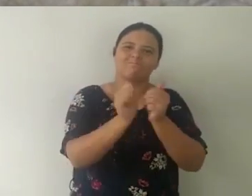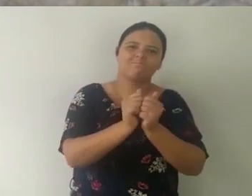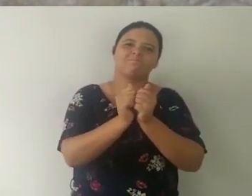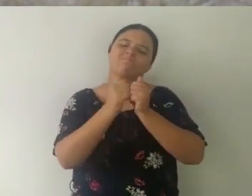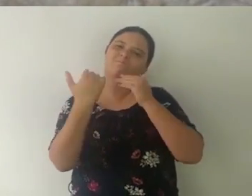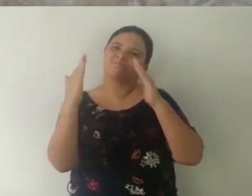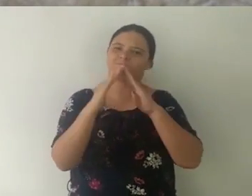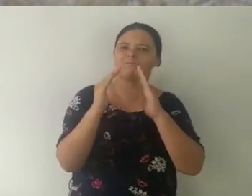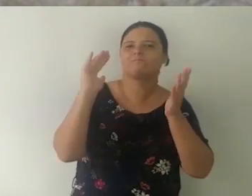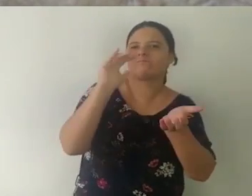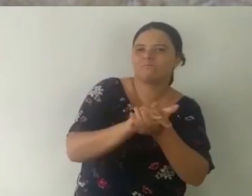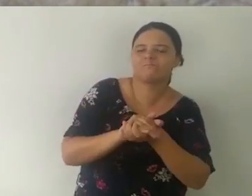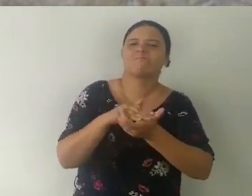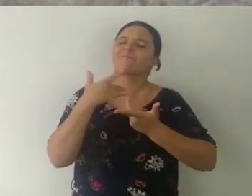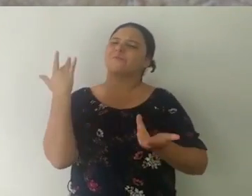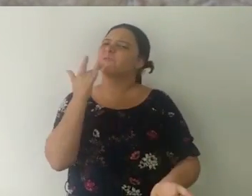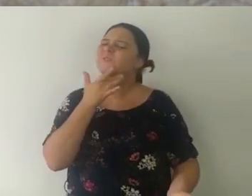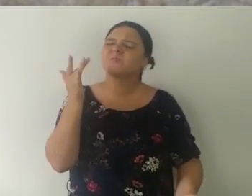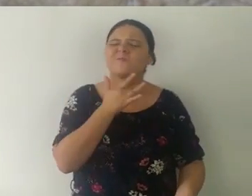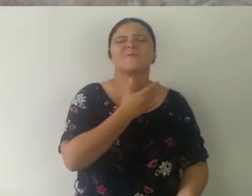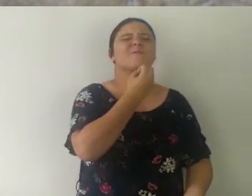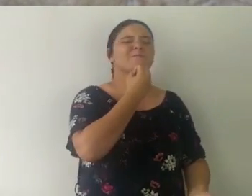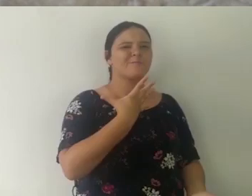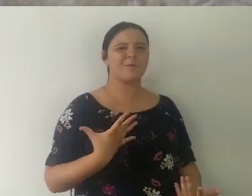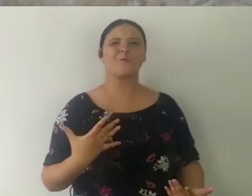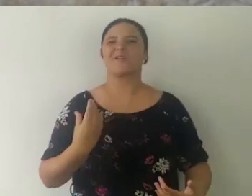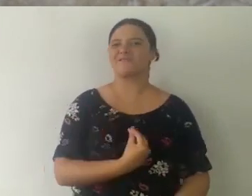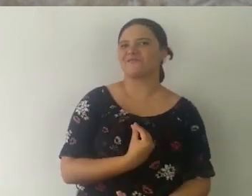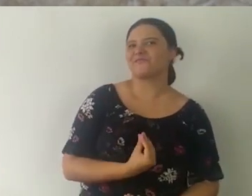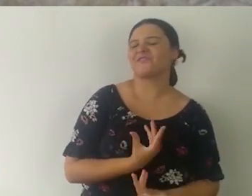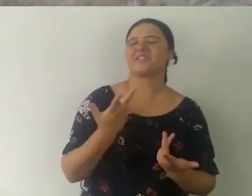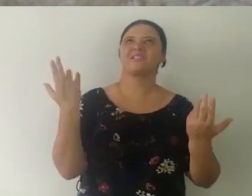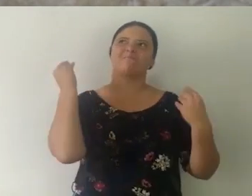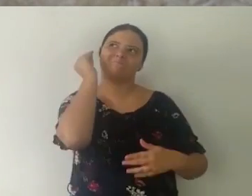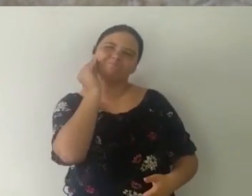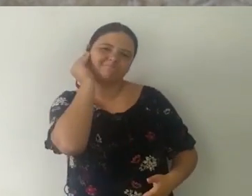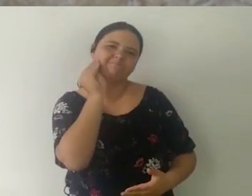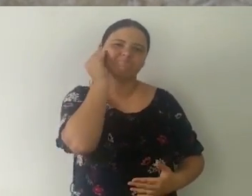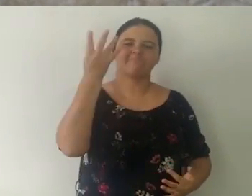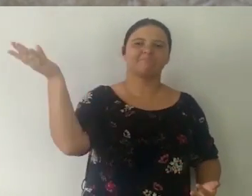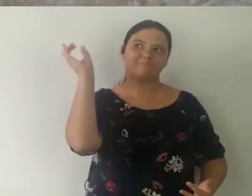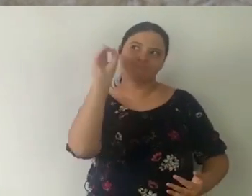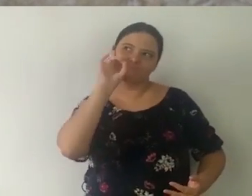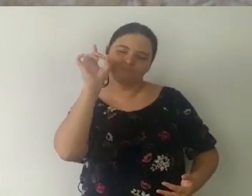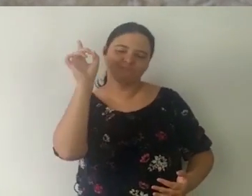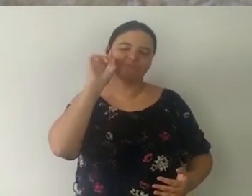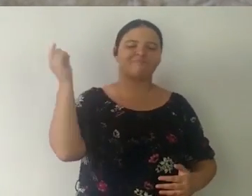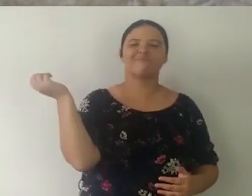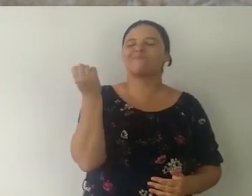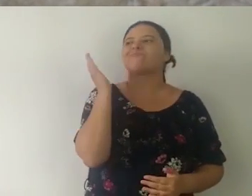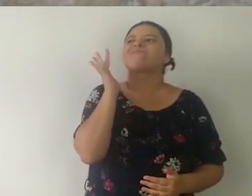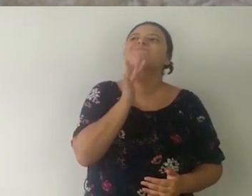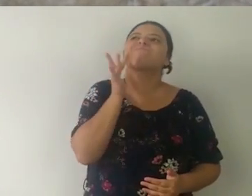com uma pessoa, são coisas muito gostosas que dão mais cor às nossas experiências, à nossa rotina.